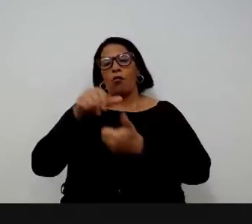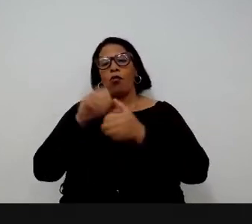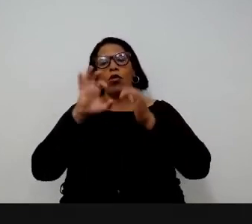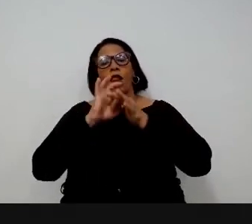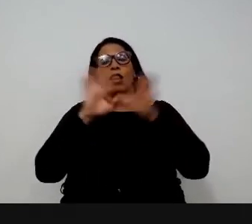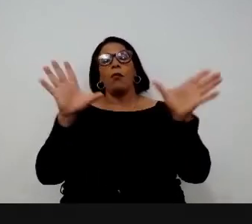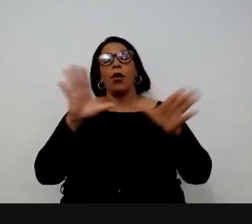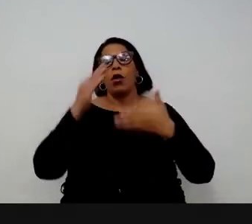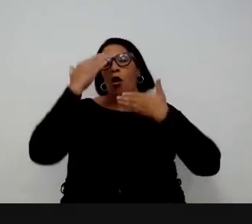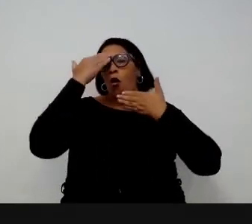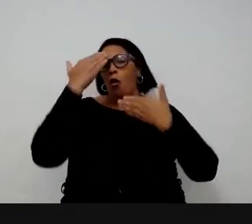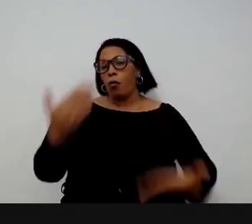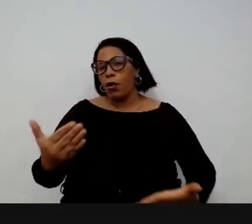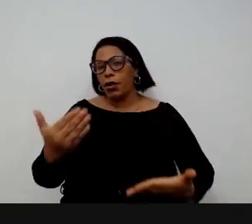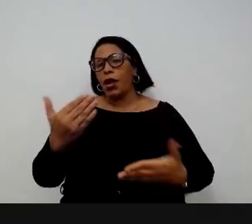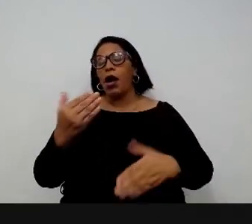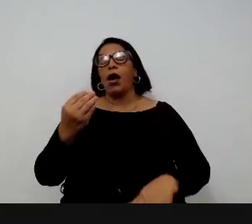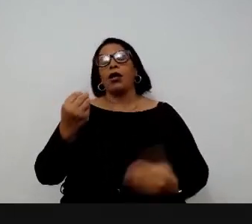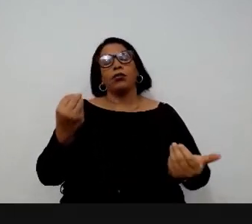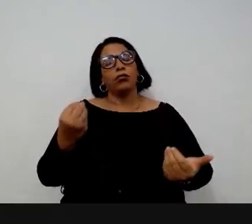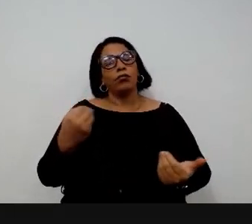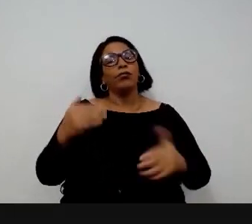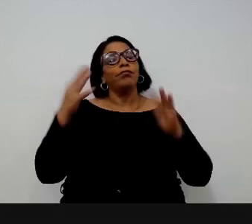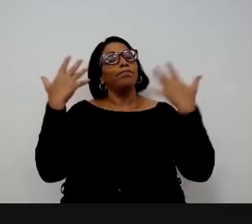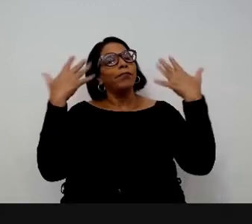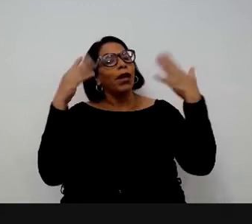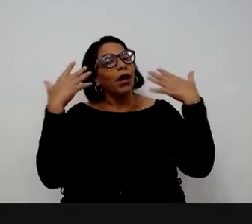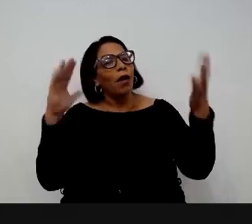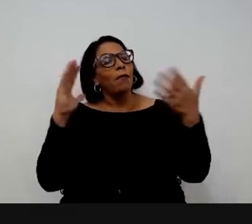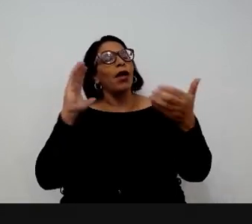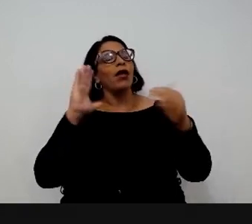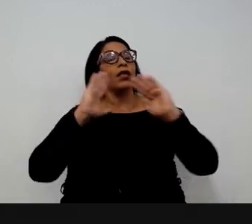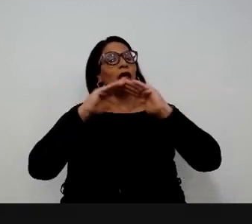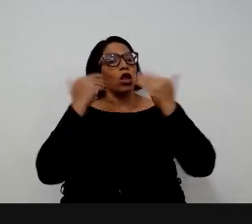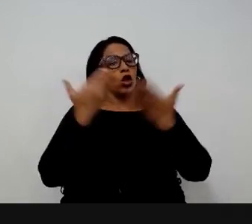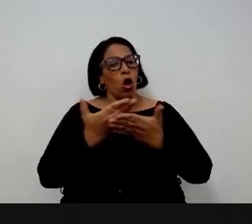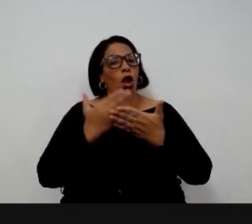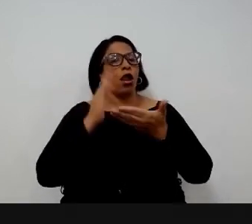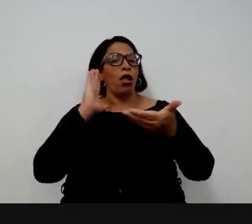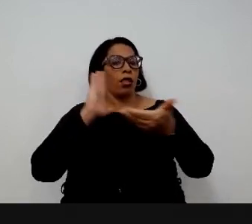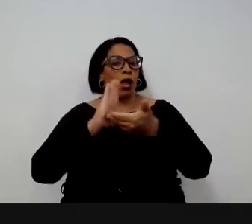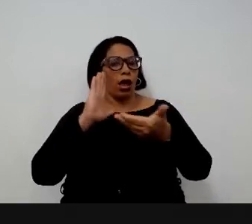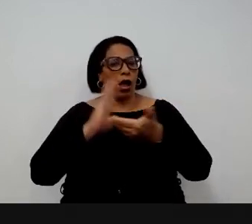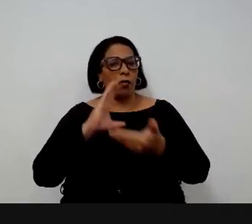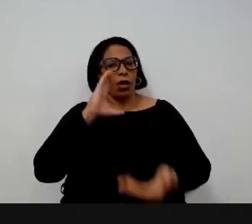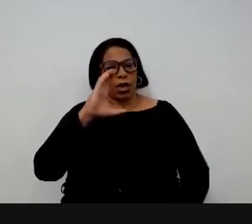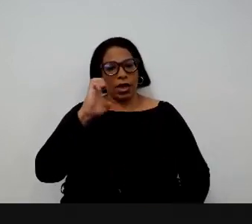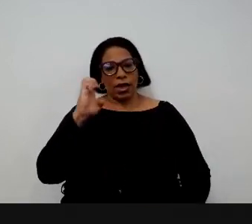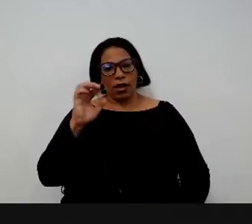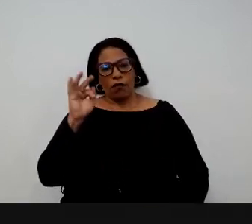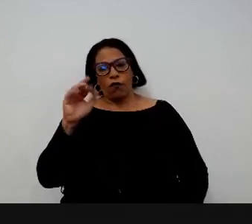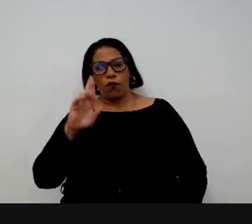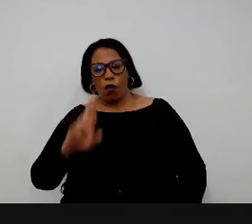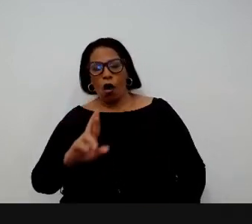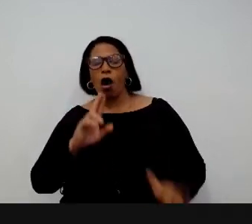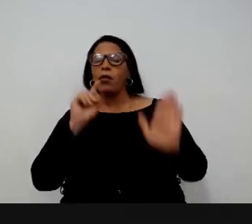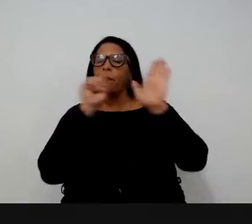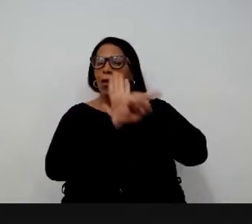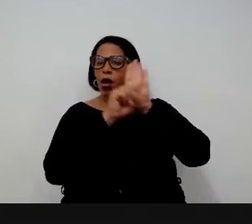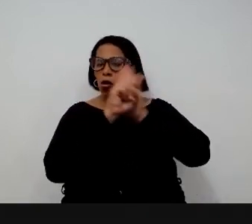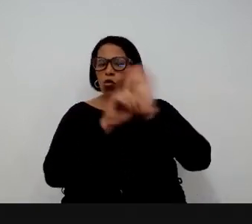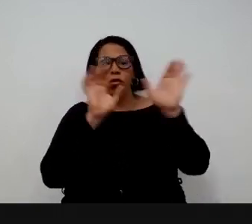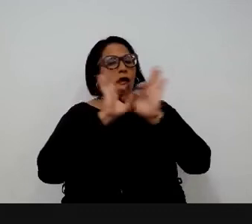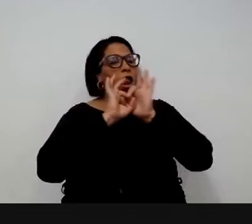tempo de vocês obrigado pelo espaço mais uma vez parabéns mais uma vez ao Cefor e se a gente tiver tempo para algumas perguntas estamos à disposição